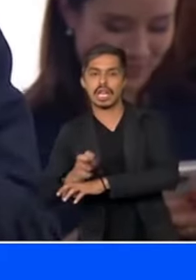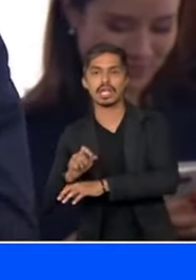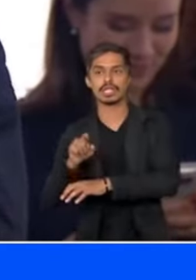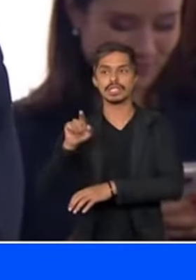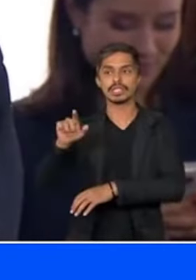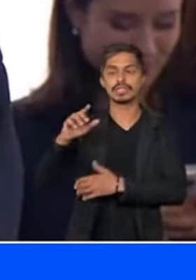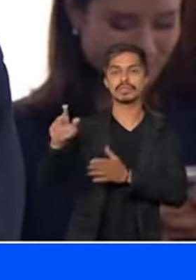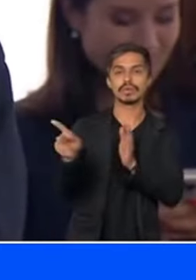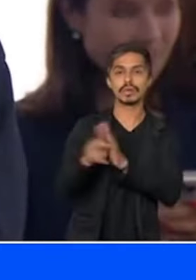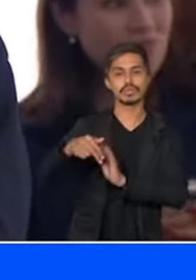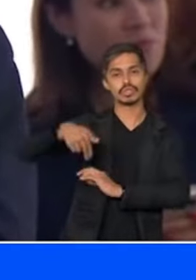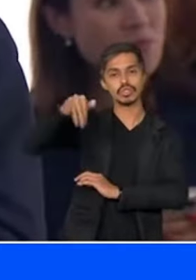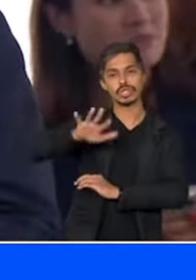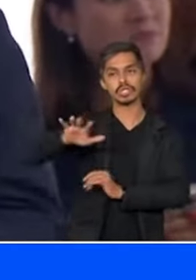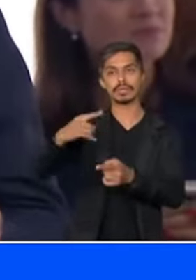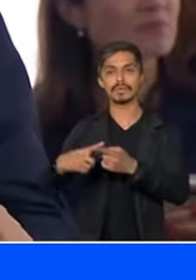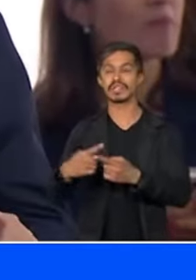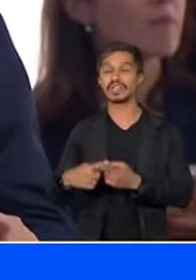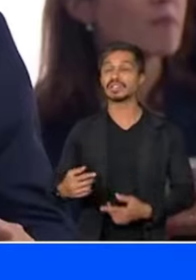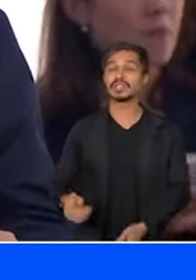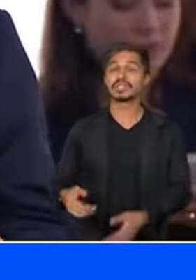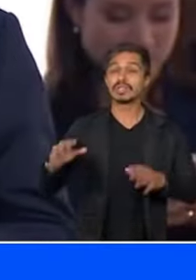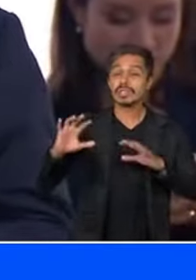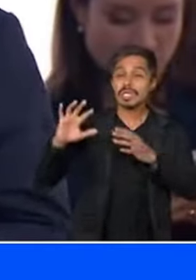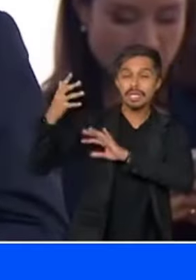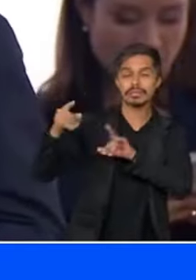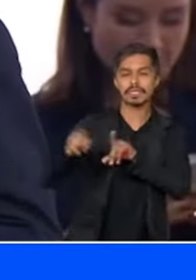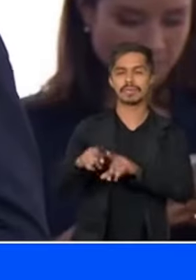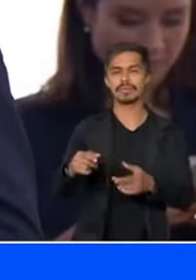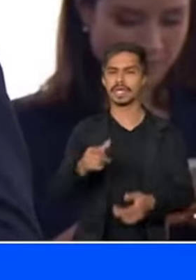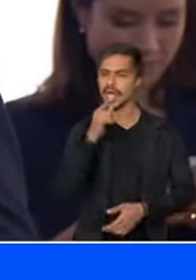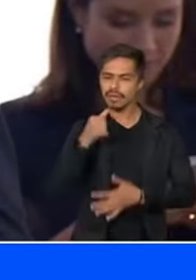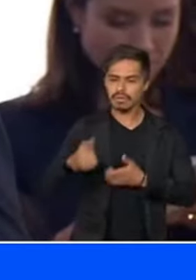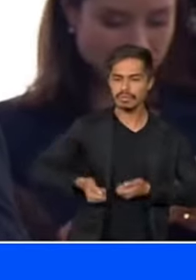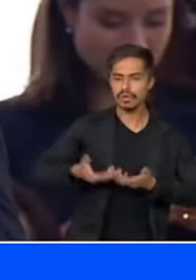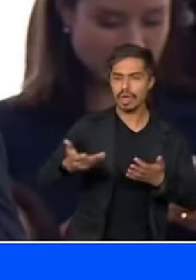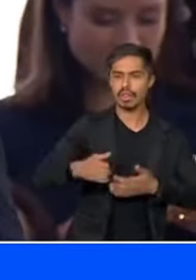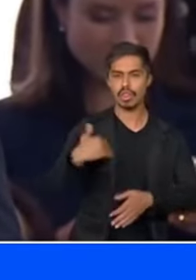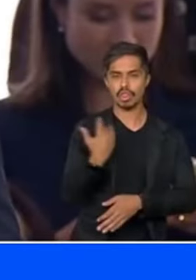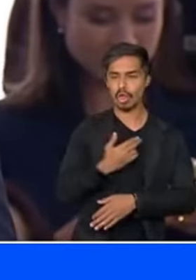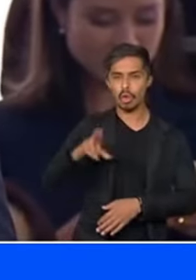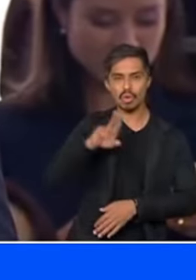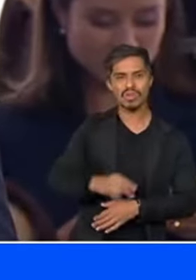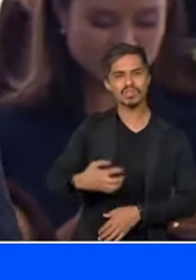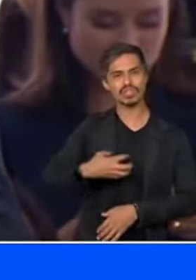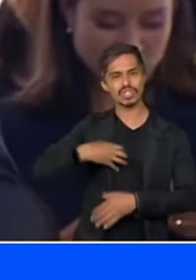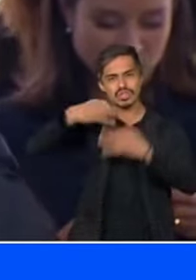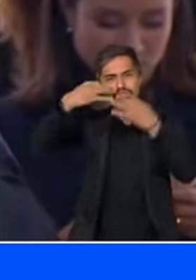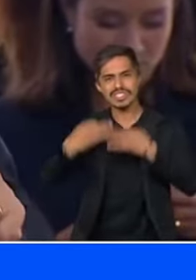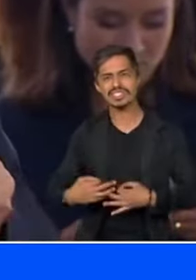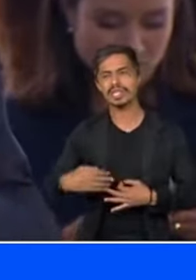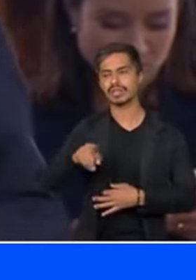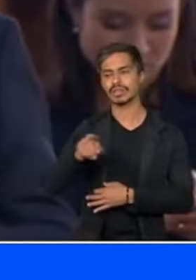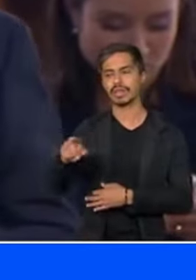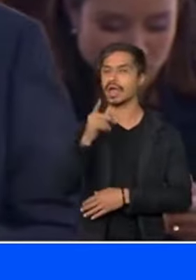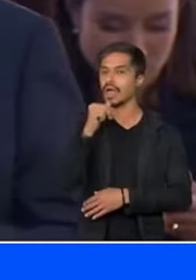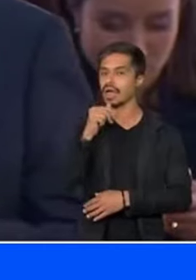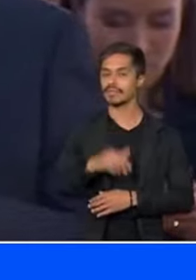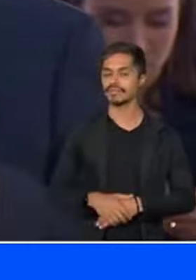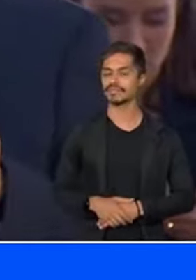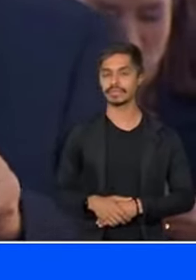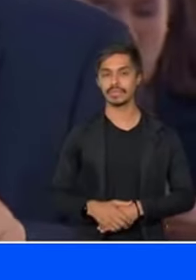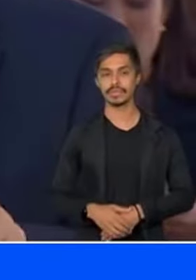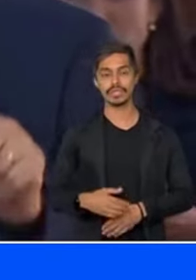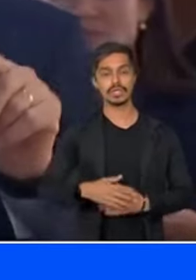clima e da irrigação Nós usamos o uso racional da água A fruticultura do Brasil